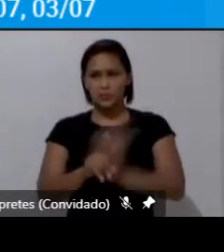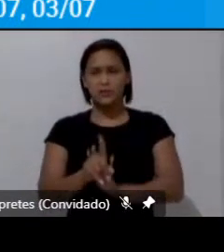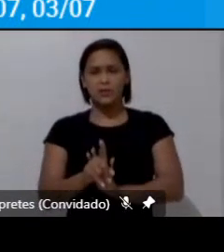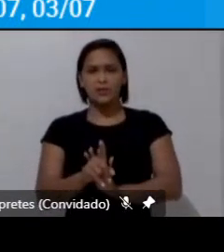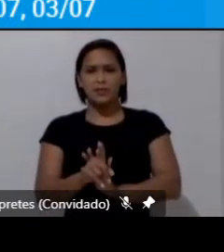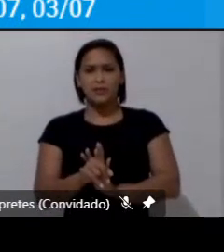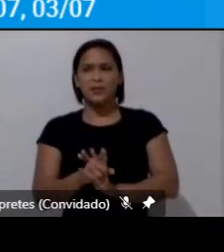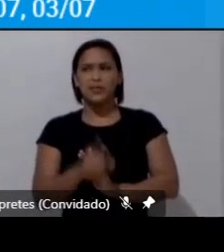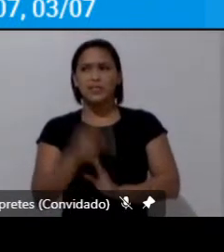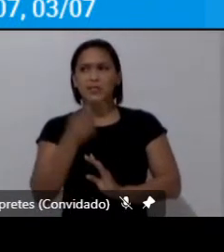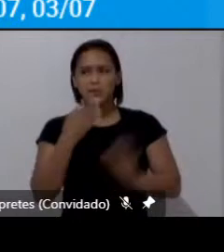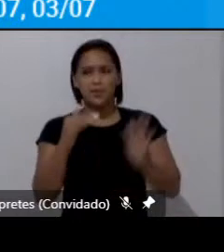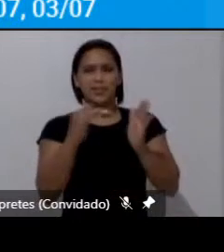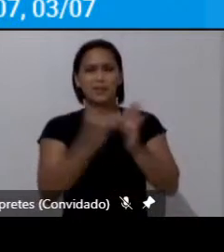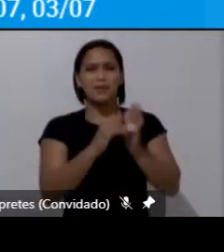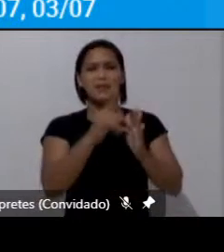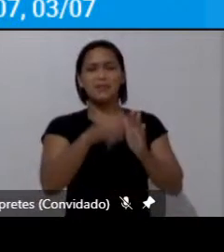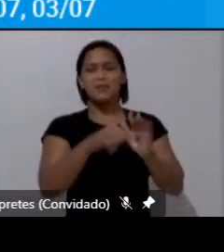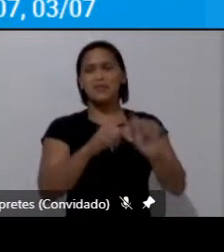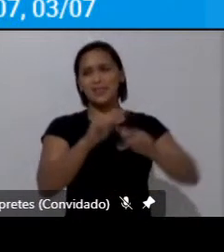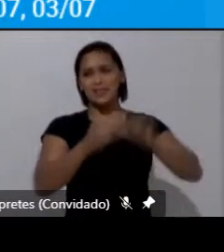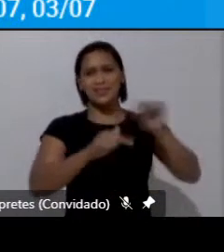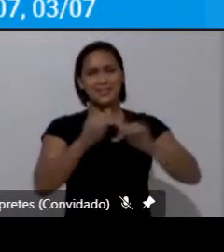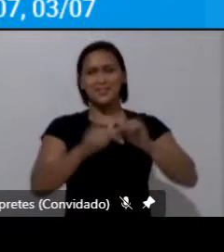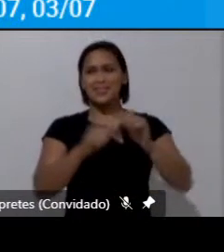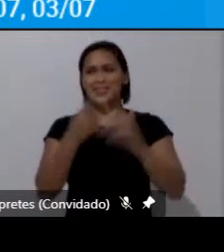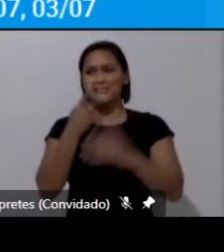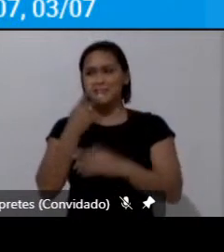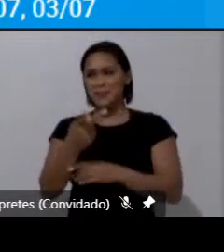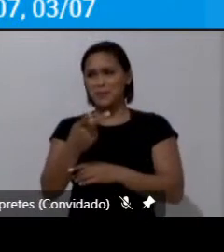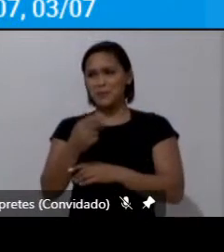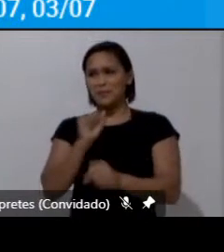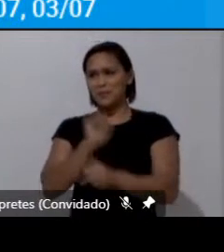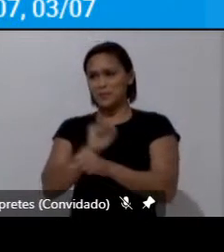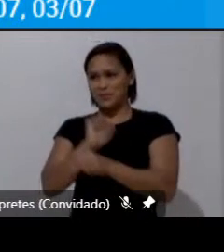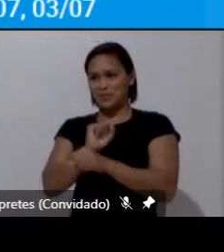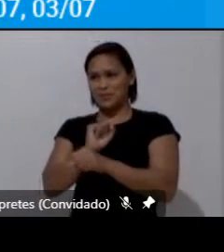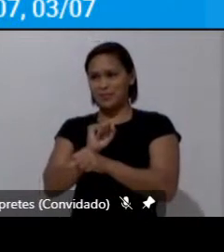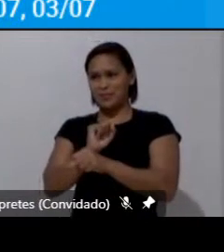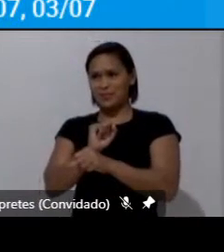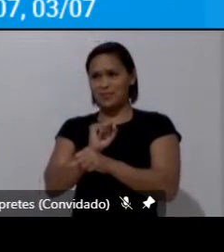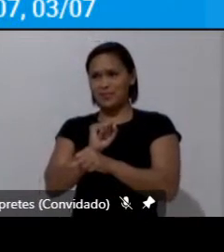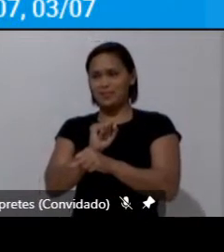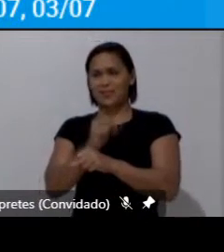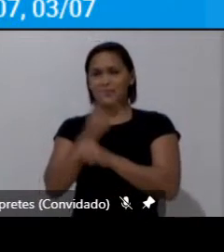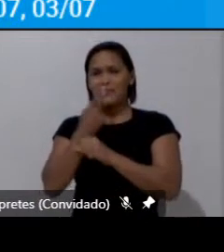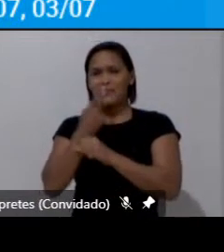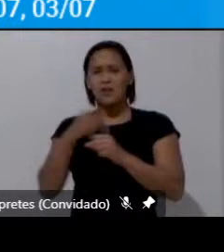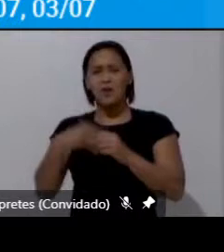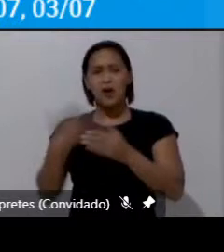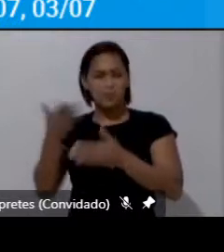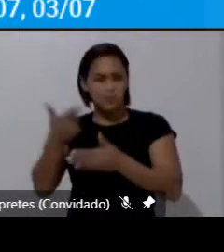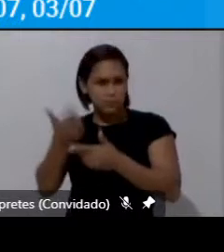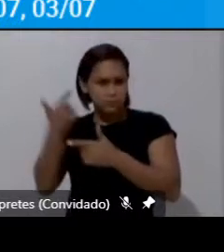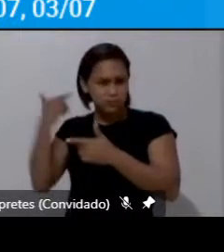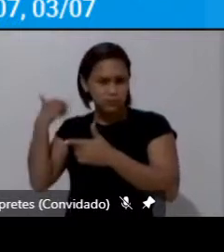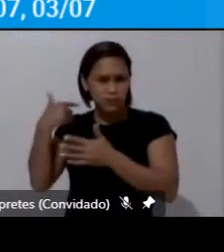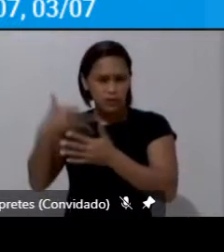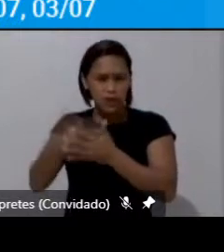longo do tempo pensada. Eu falei há pouco do sedentarismo, de fato, se a gente for olhar